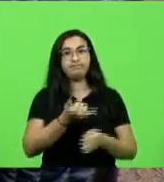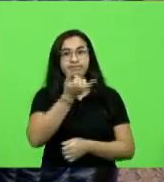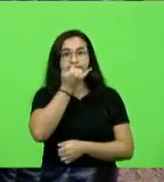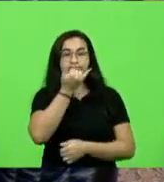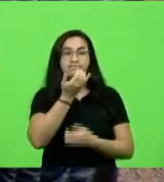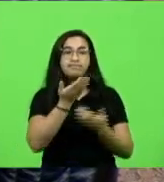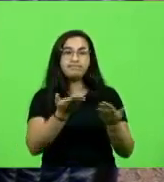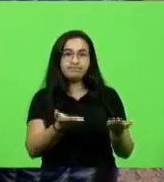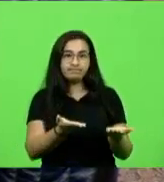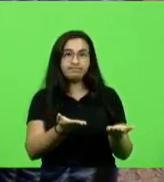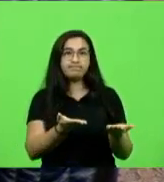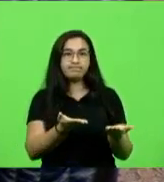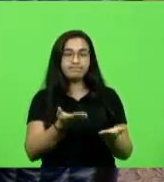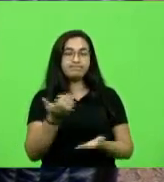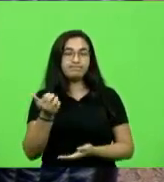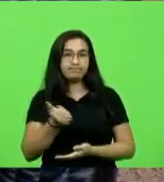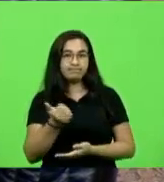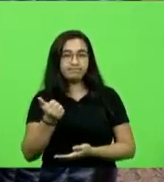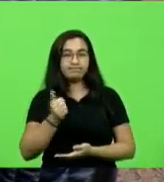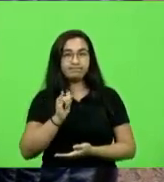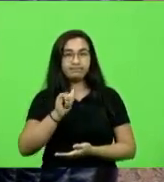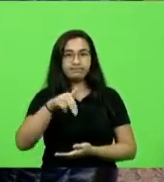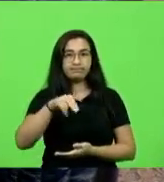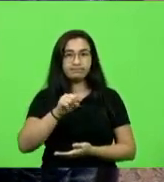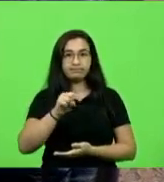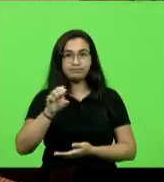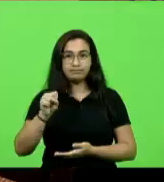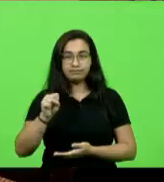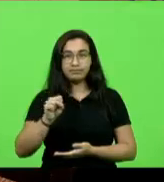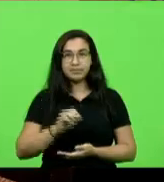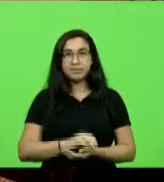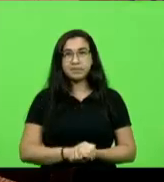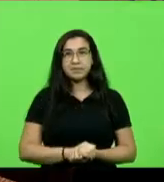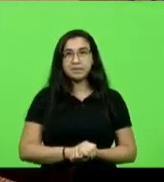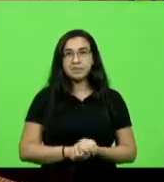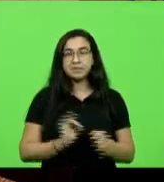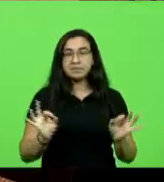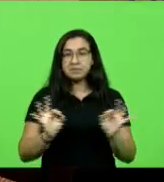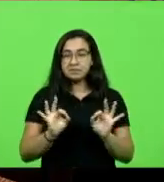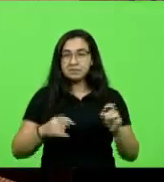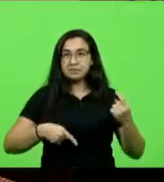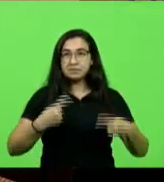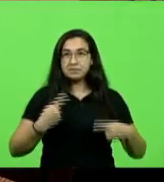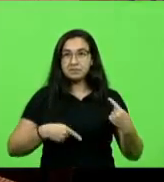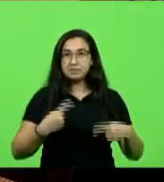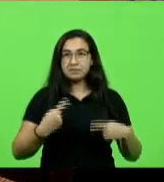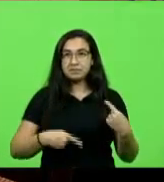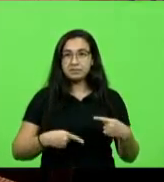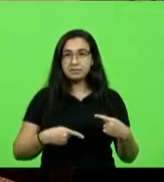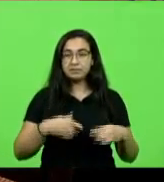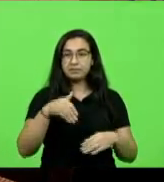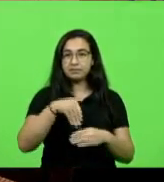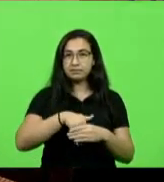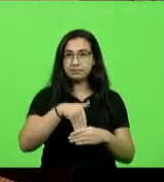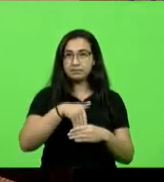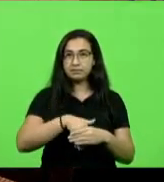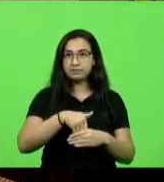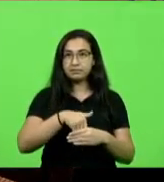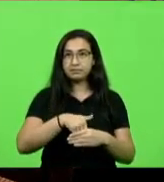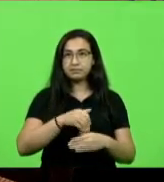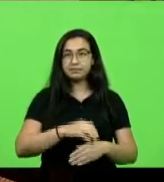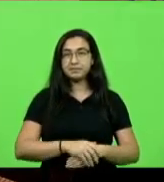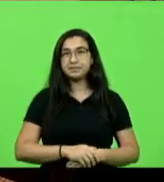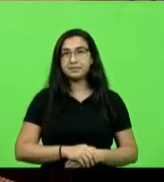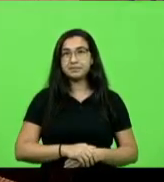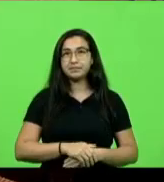principalmente, aposentados do INSS. Muito obrigado. Não havendo mais quem queira discutir, em votação, deputados que aprovam o permanência como se encontra.